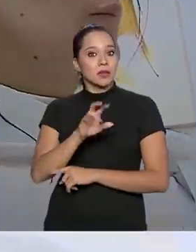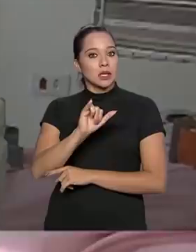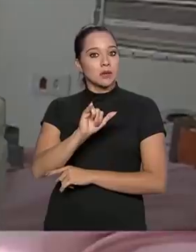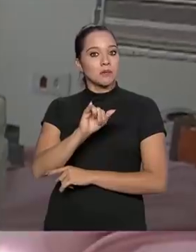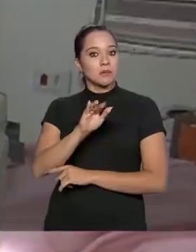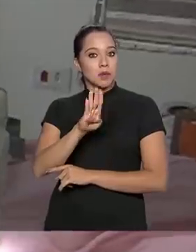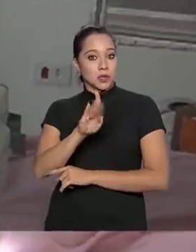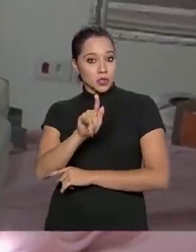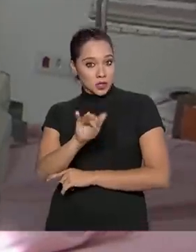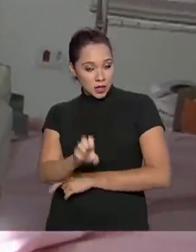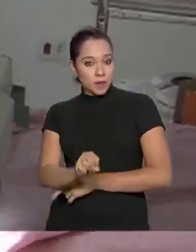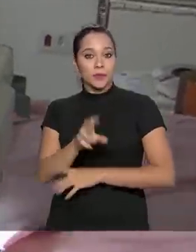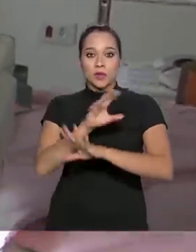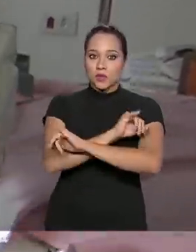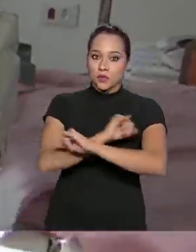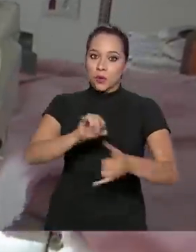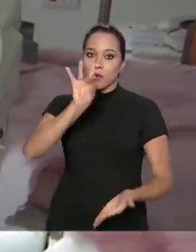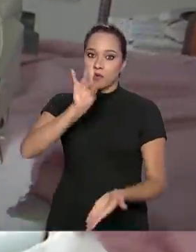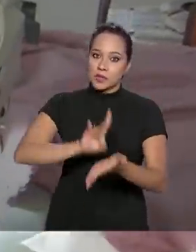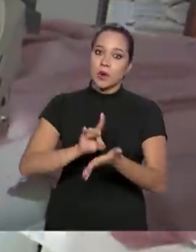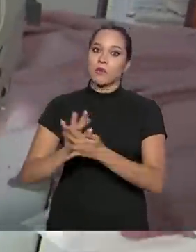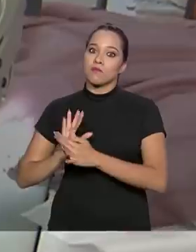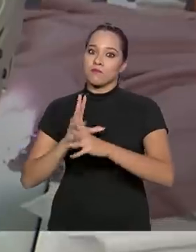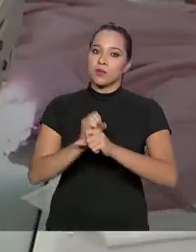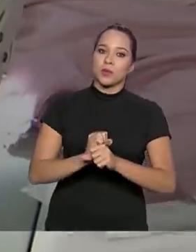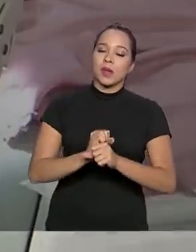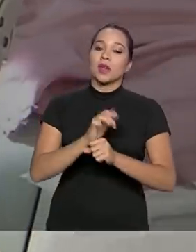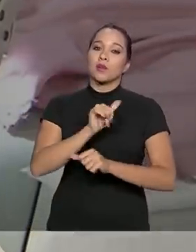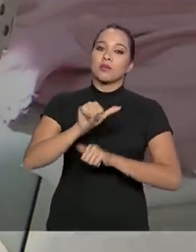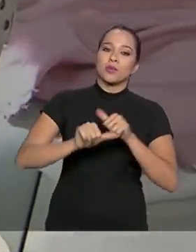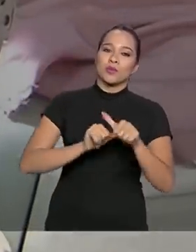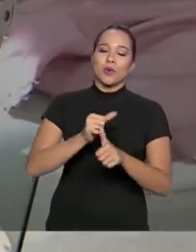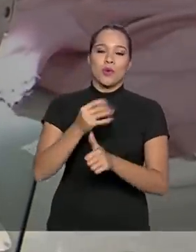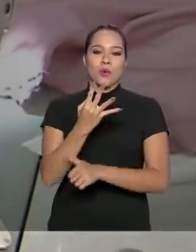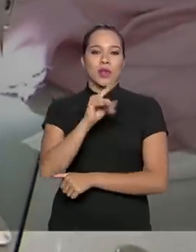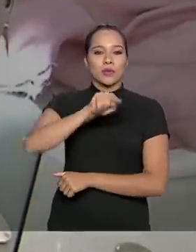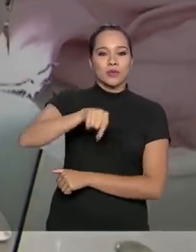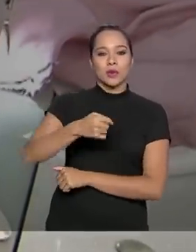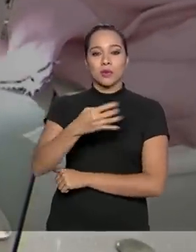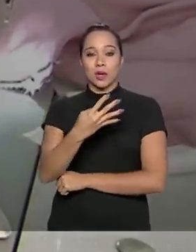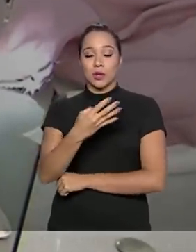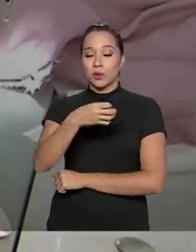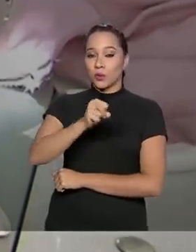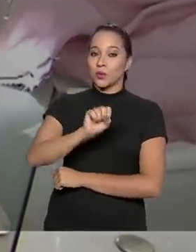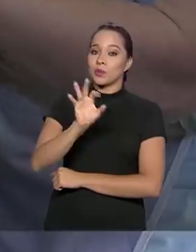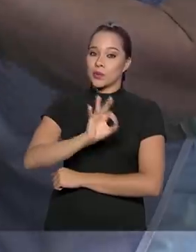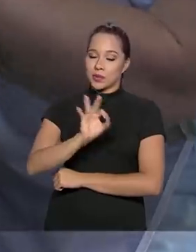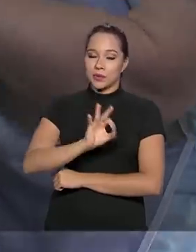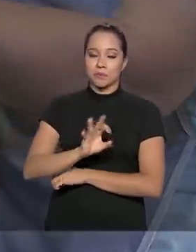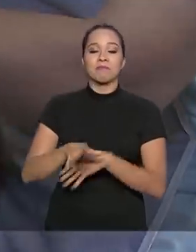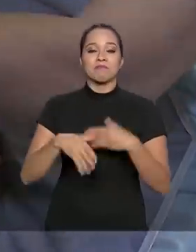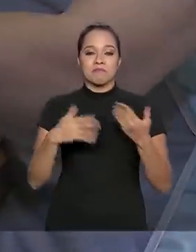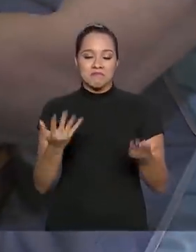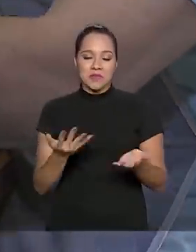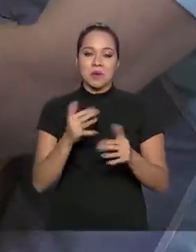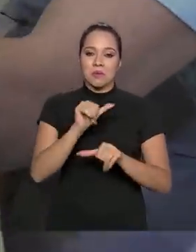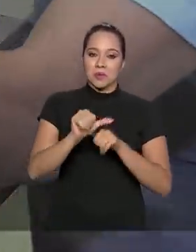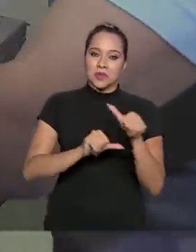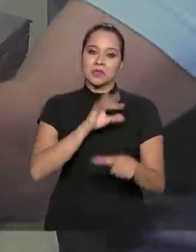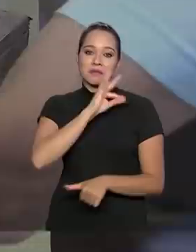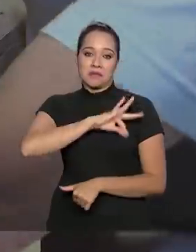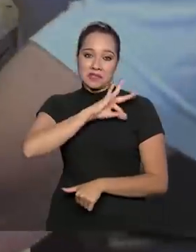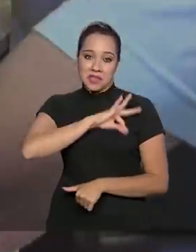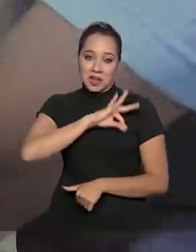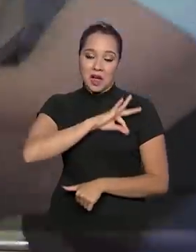divulgou o índice oficial acumulado, que ficou em 4,48%. Portanto, o reajuste do